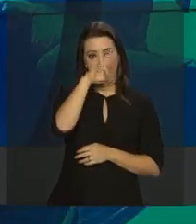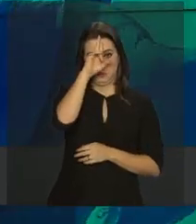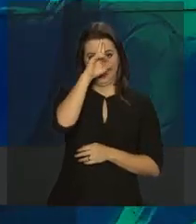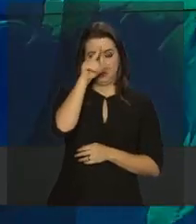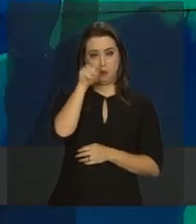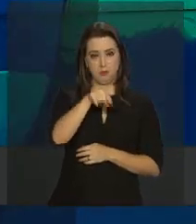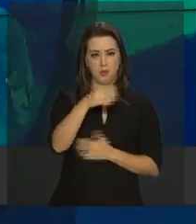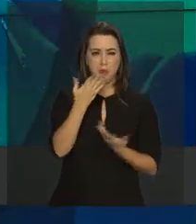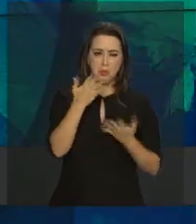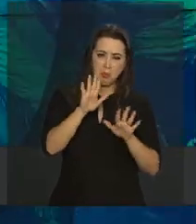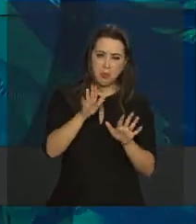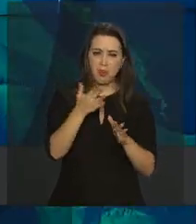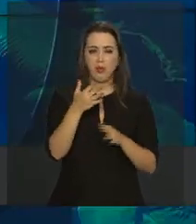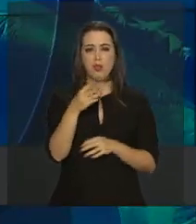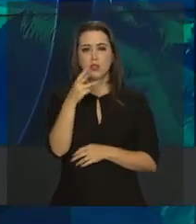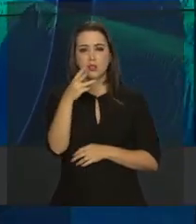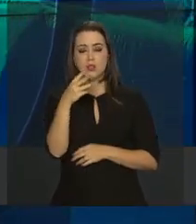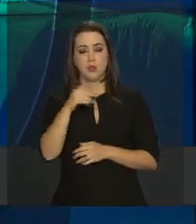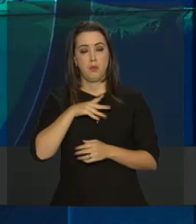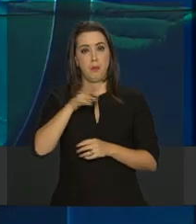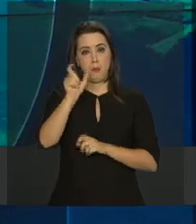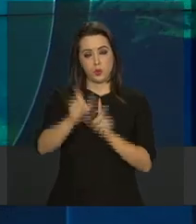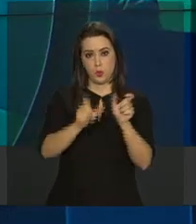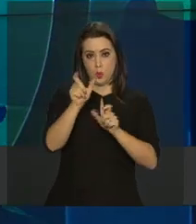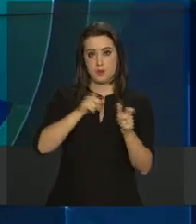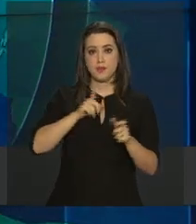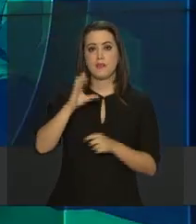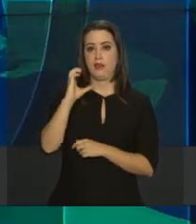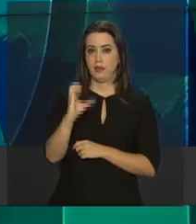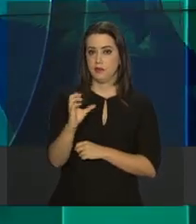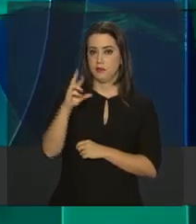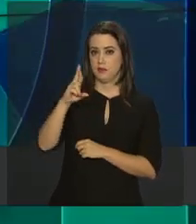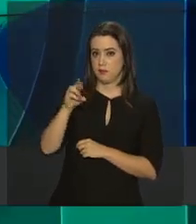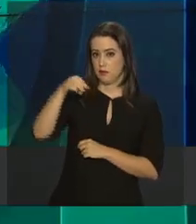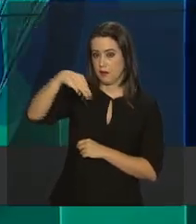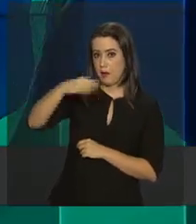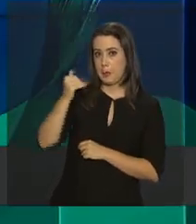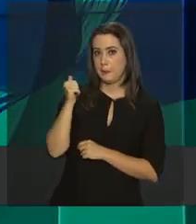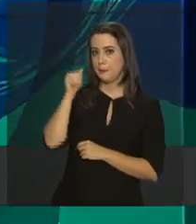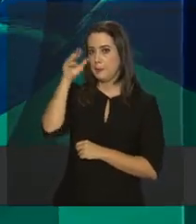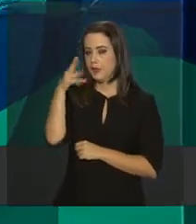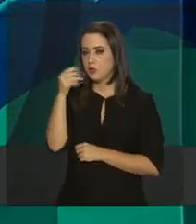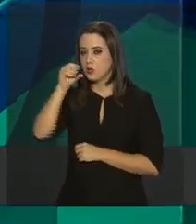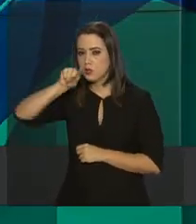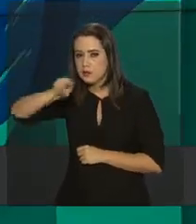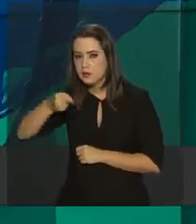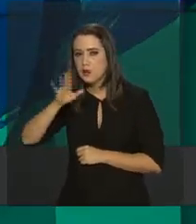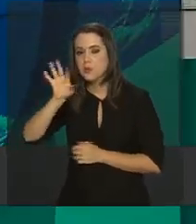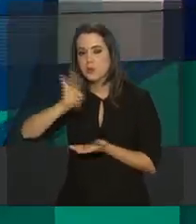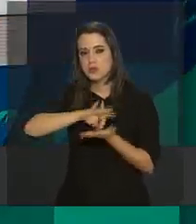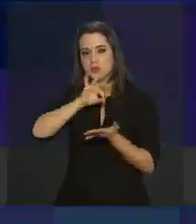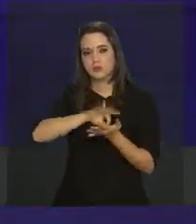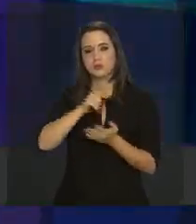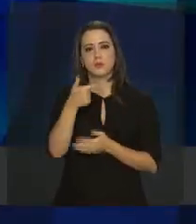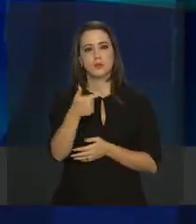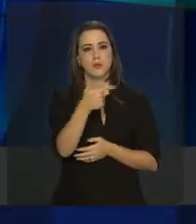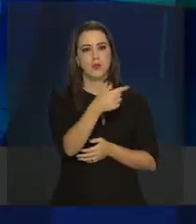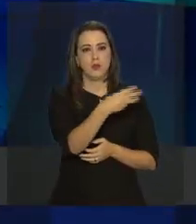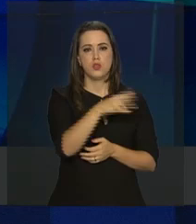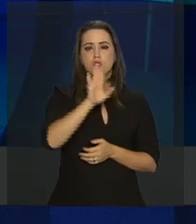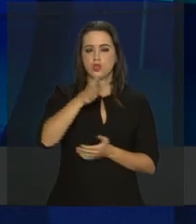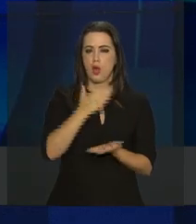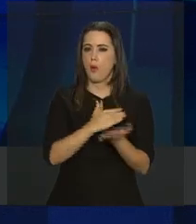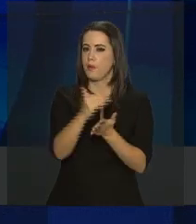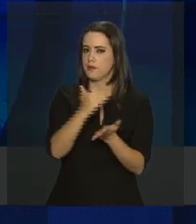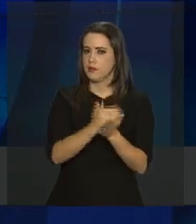o número de profissionais com registro no Brasil que se inscreveram passava de 30 mil. E 223 médicos já se